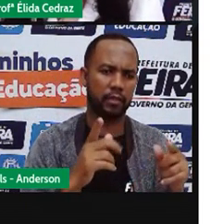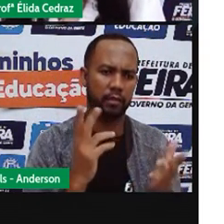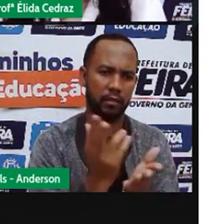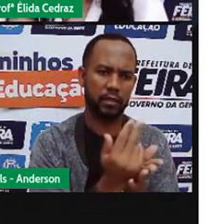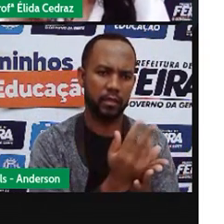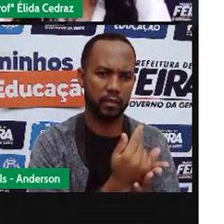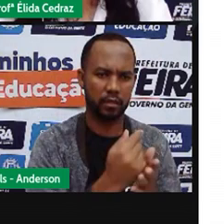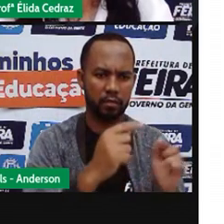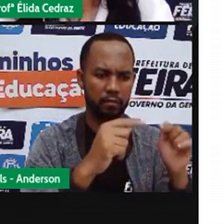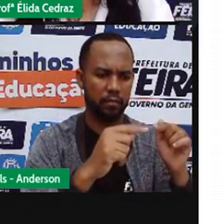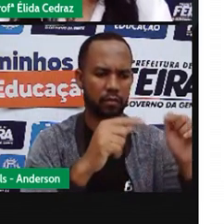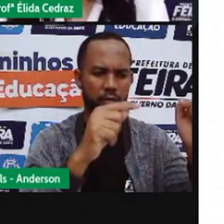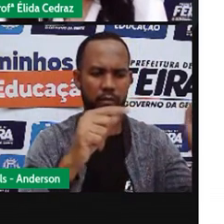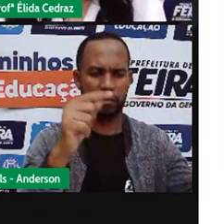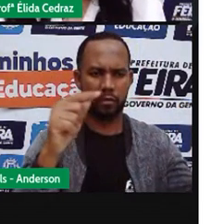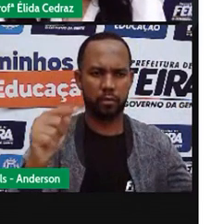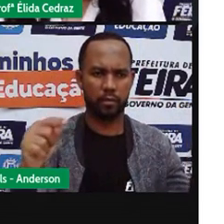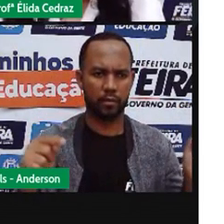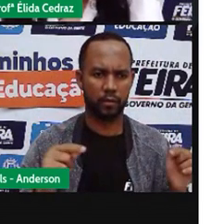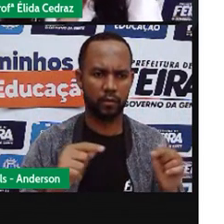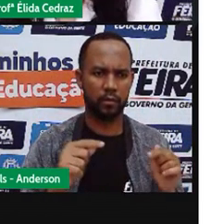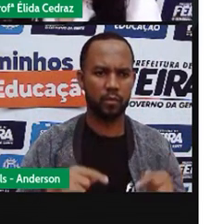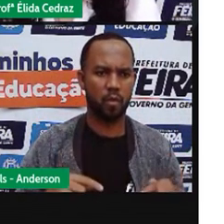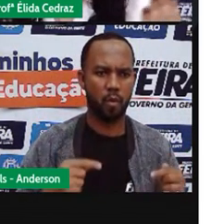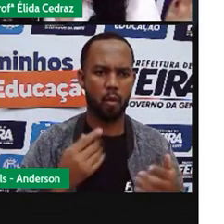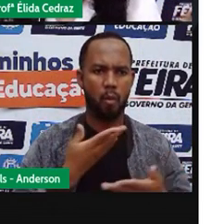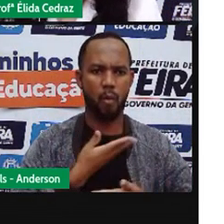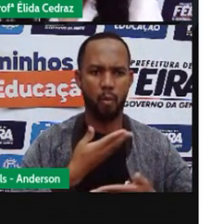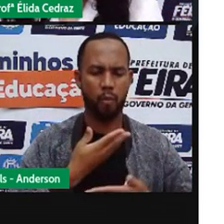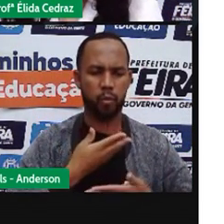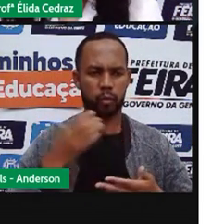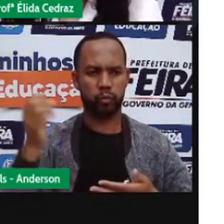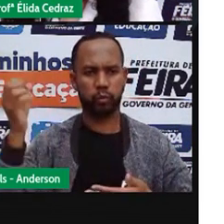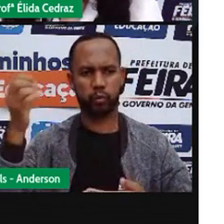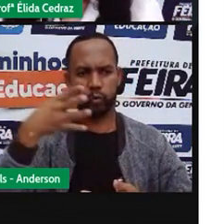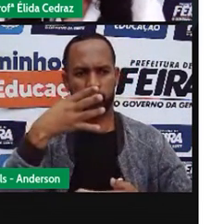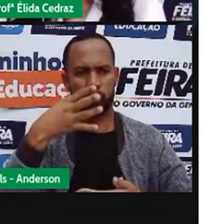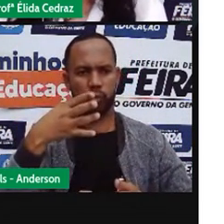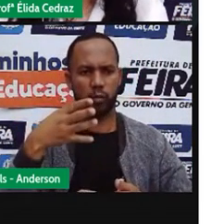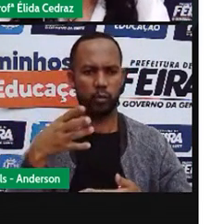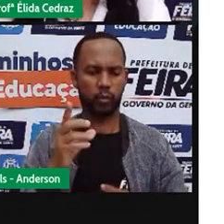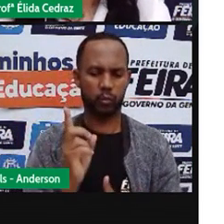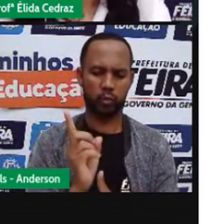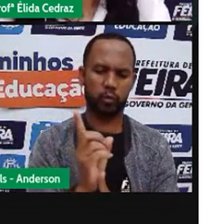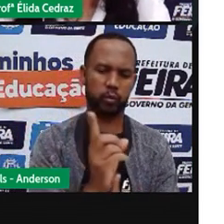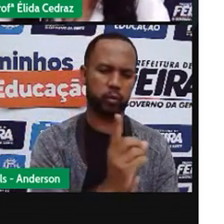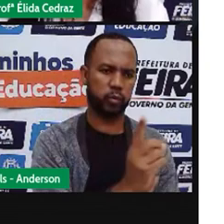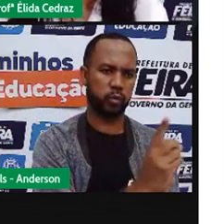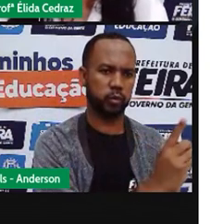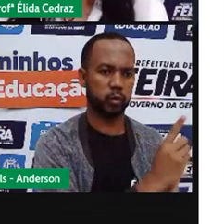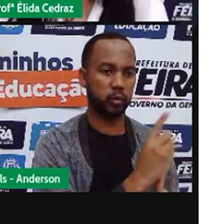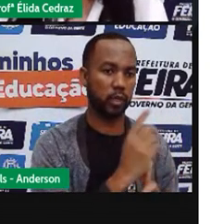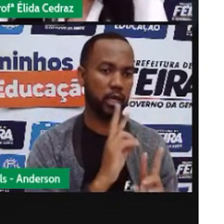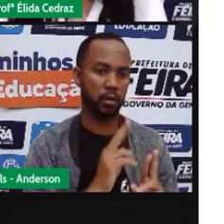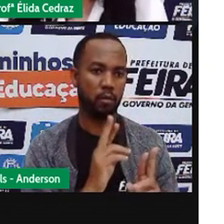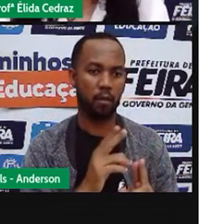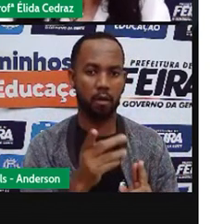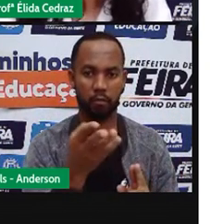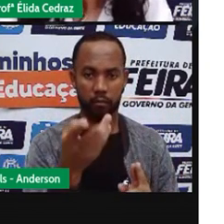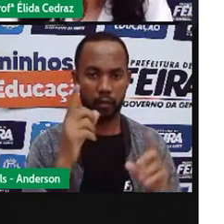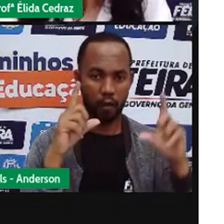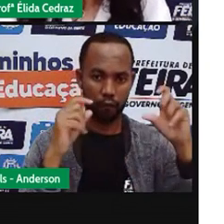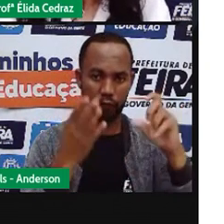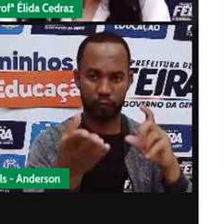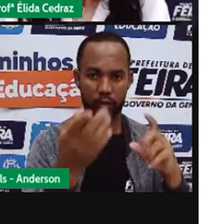o formato daquele corpo que foi iluminado. Tanto por luz natural, quanto por luz artificial.